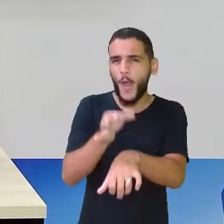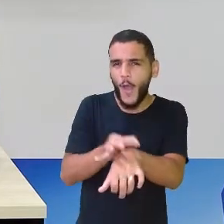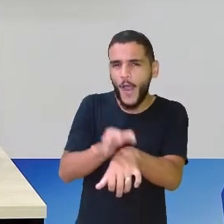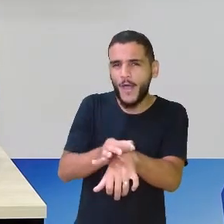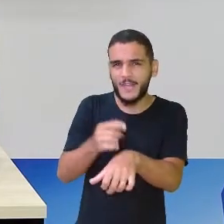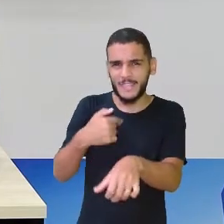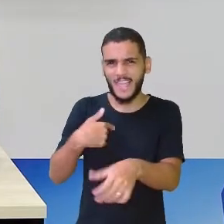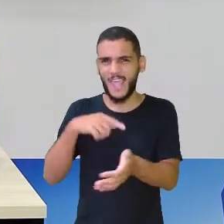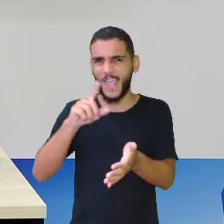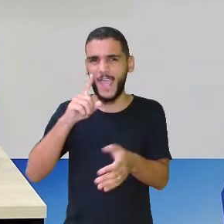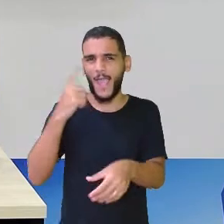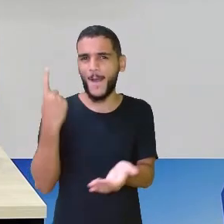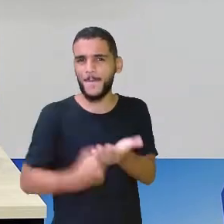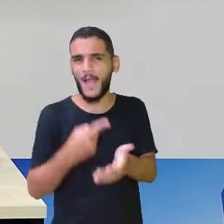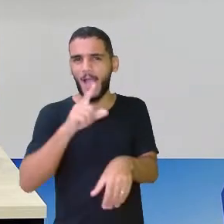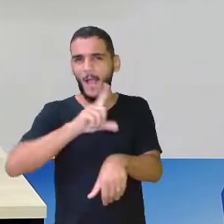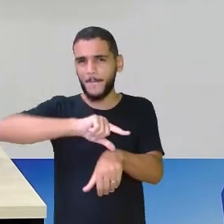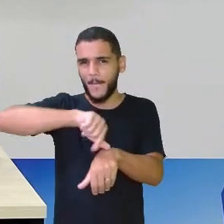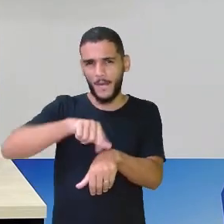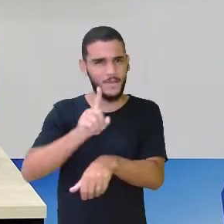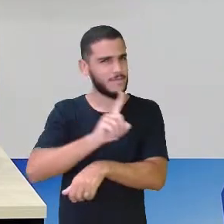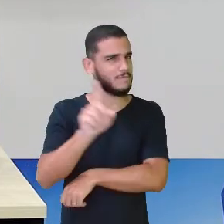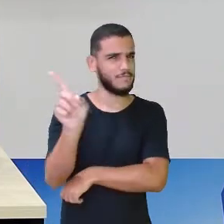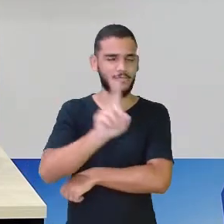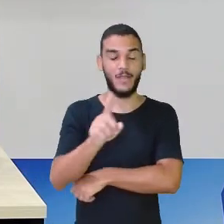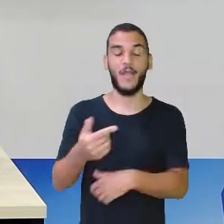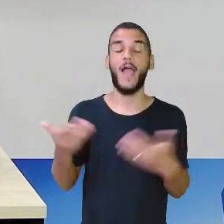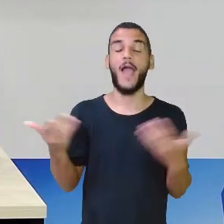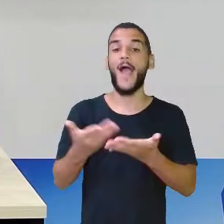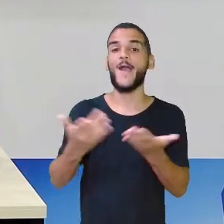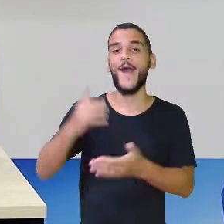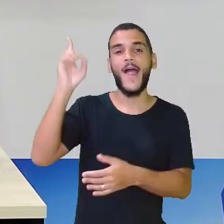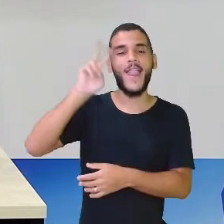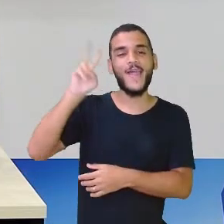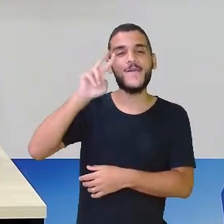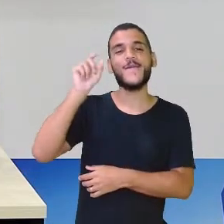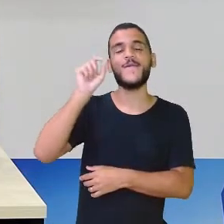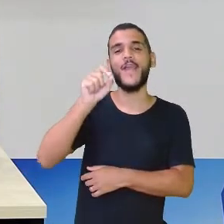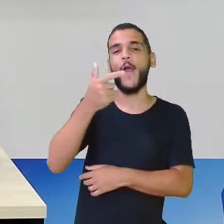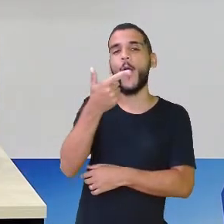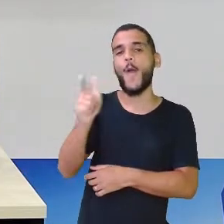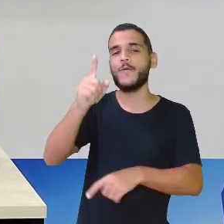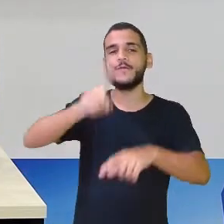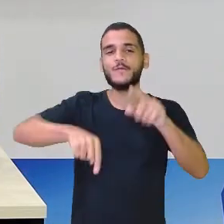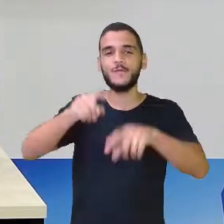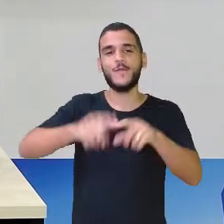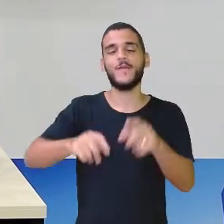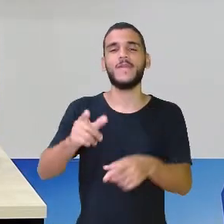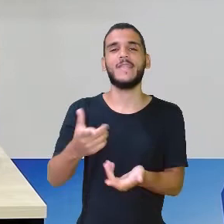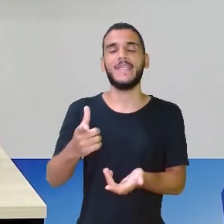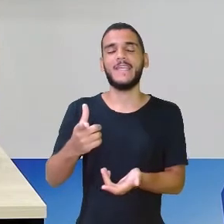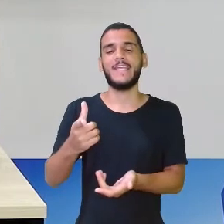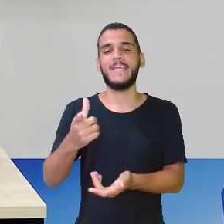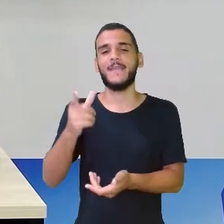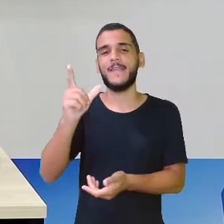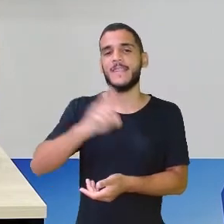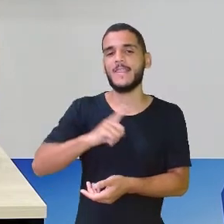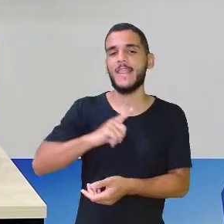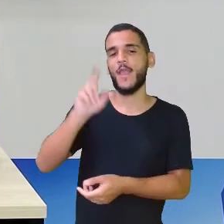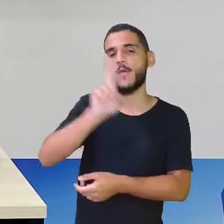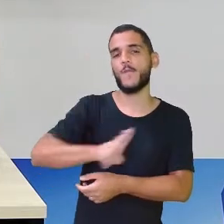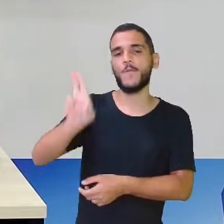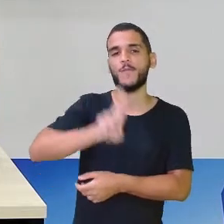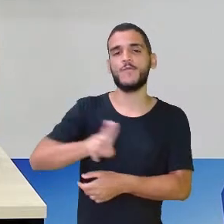mede o tempo, né? Então, vamos lembrar de outros instrumentos que servem pra medir o